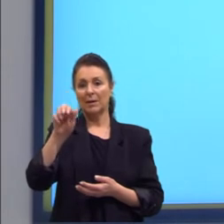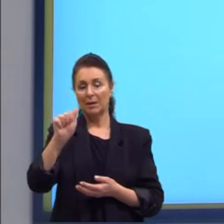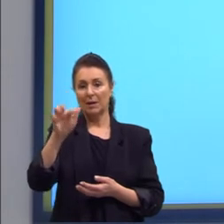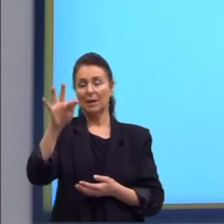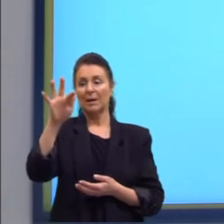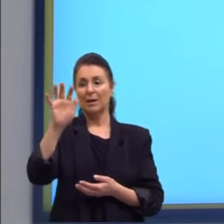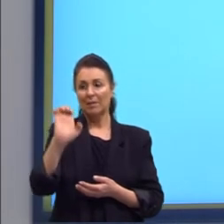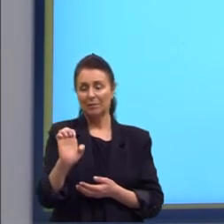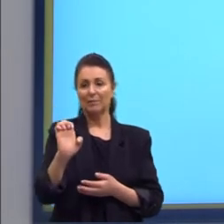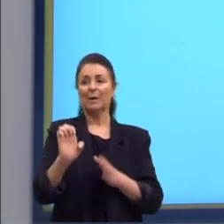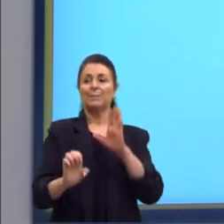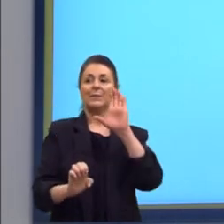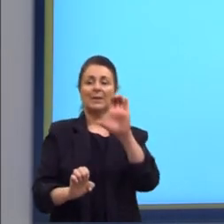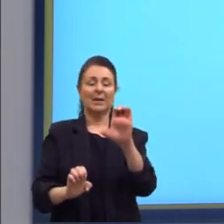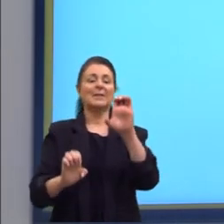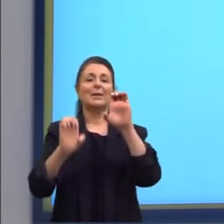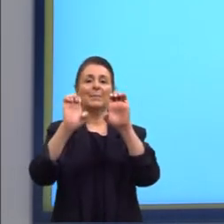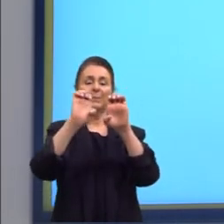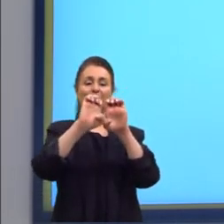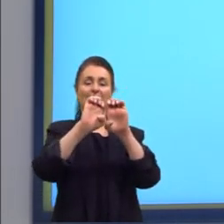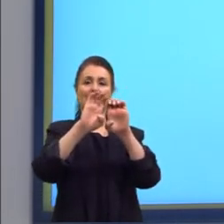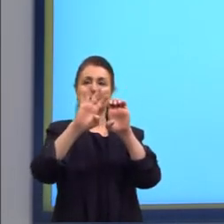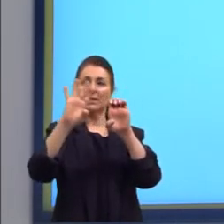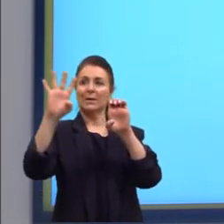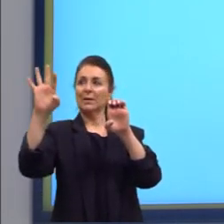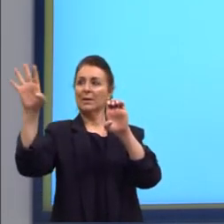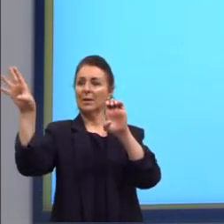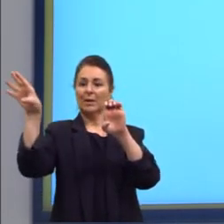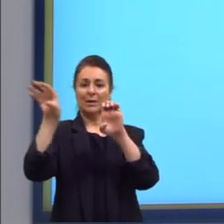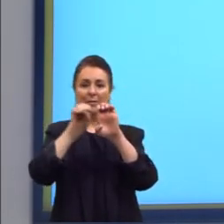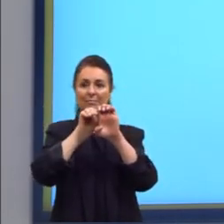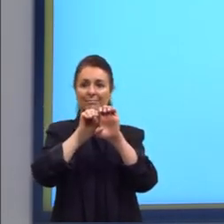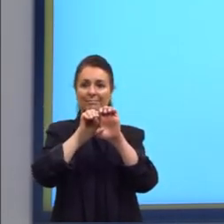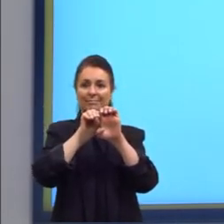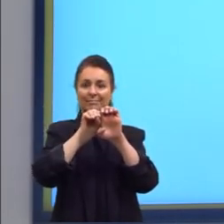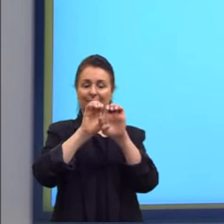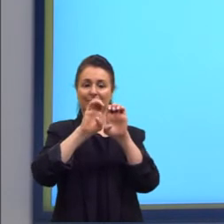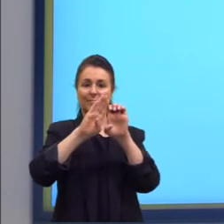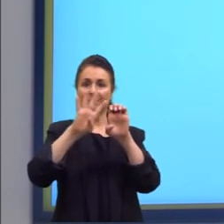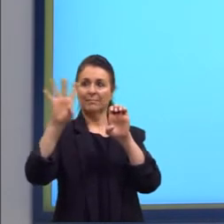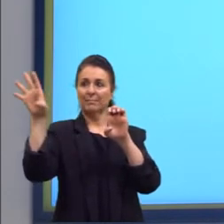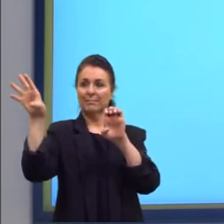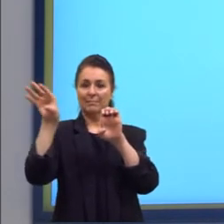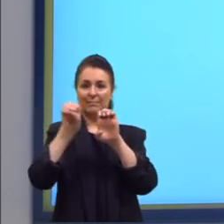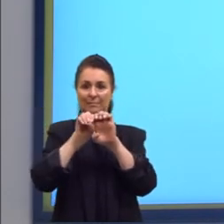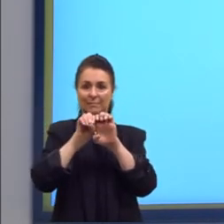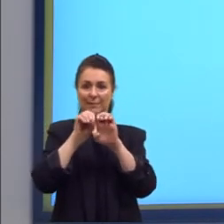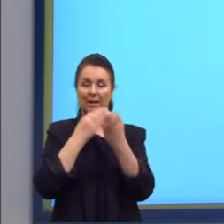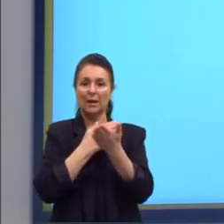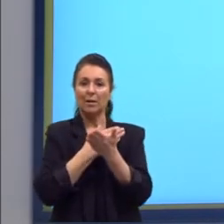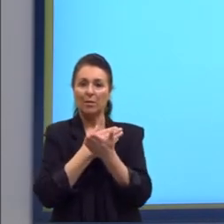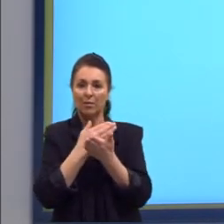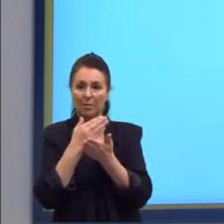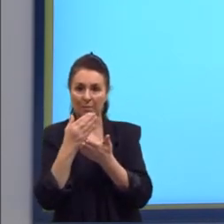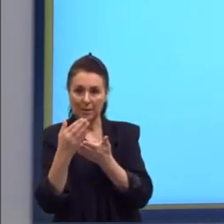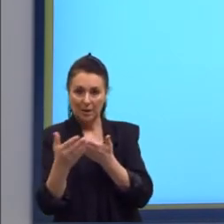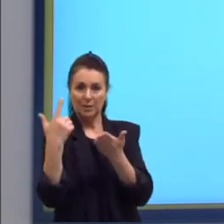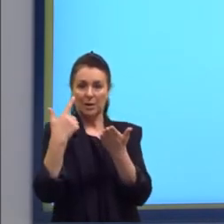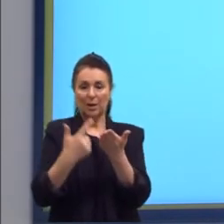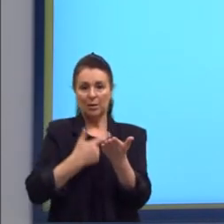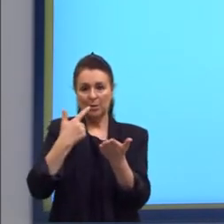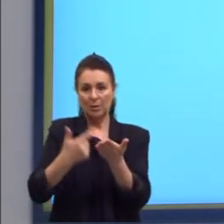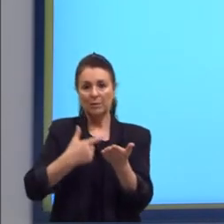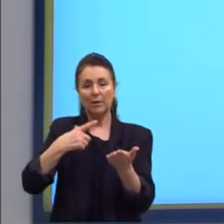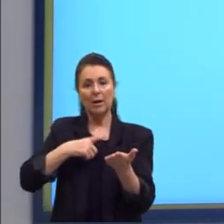Ela é um trecho de um texto que é colocado no início de uma obra e que serve como um